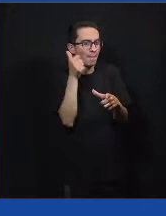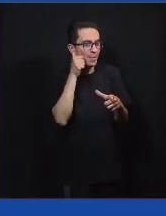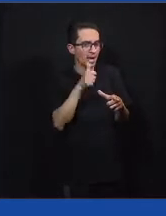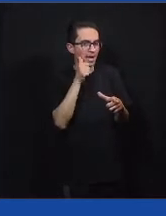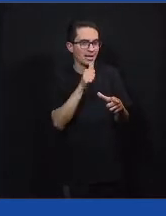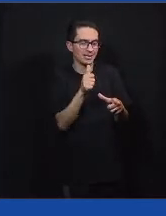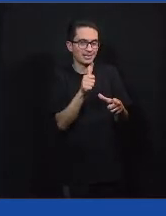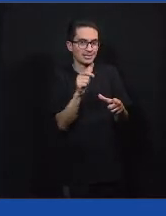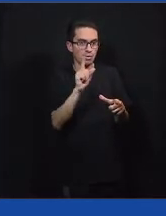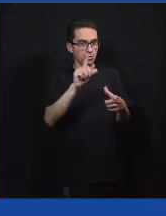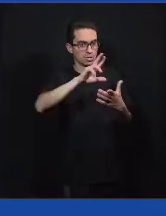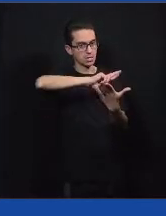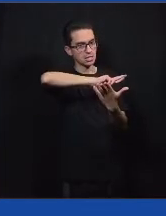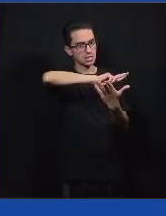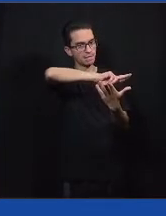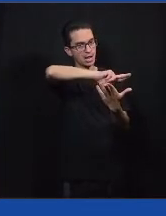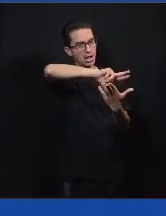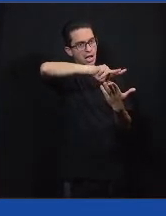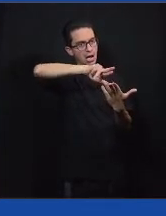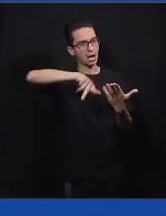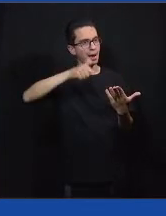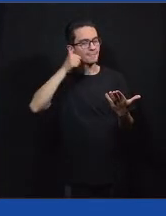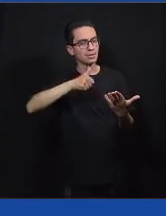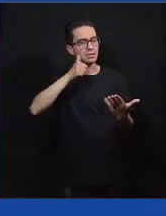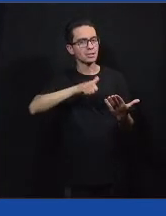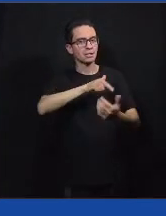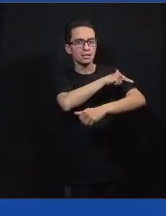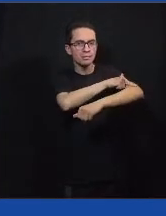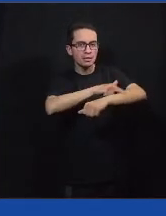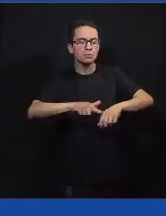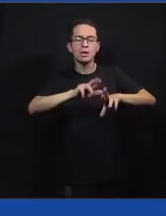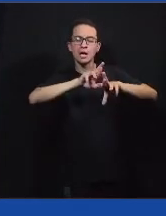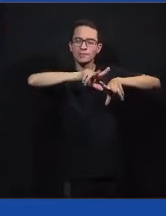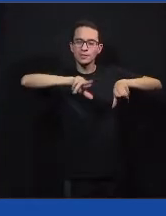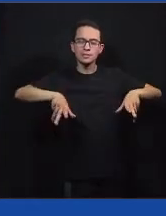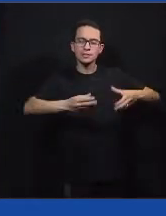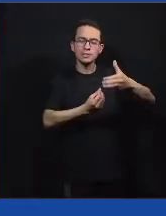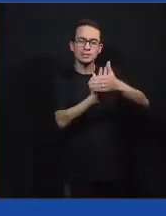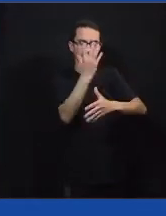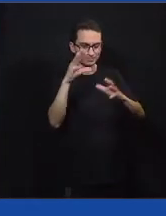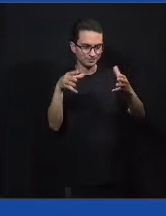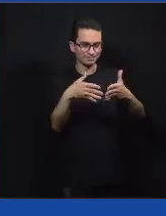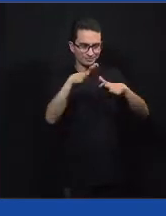vários. E o respeito é essa diversidade que cria essa rede, né?